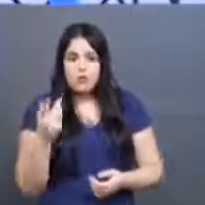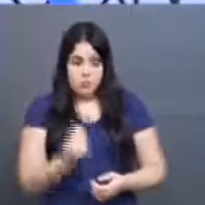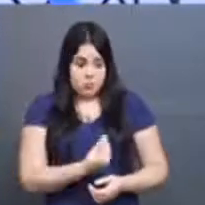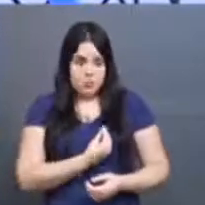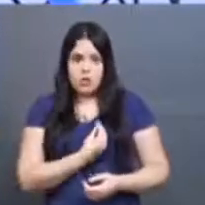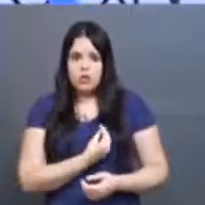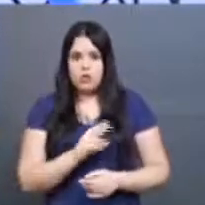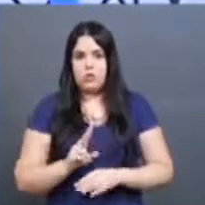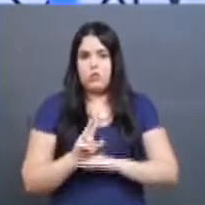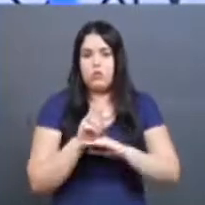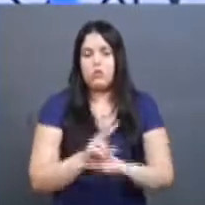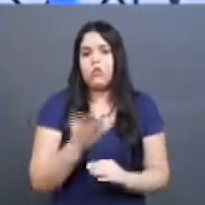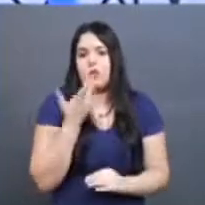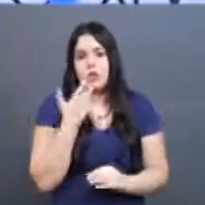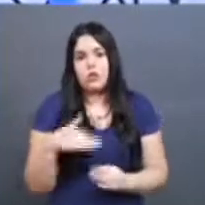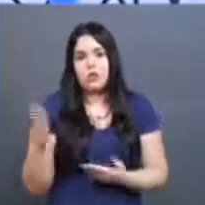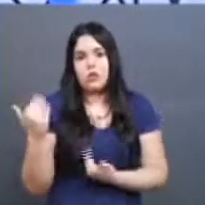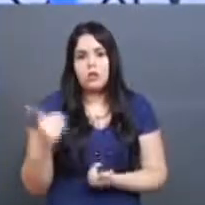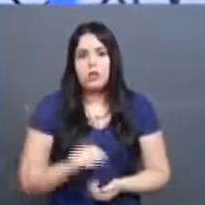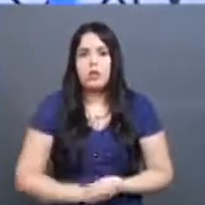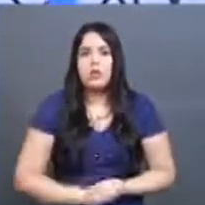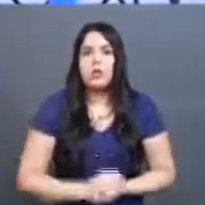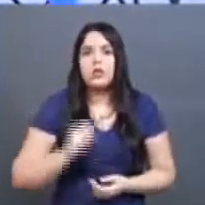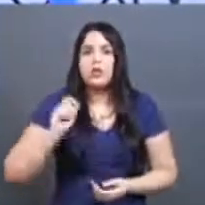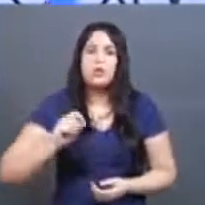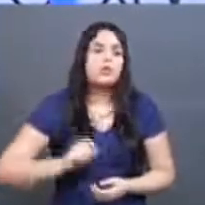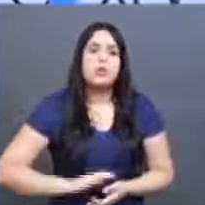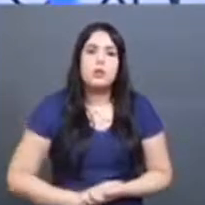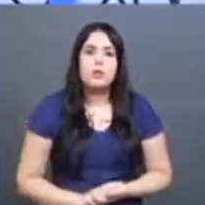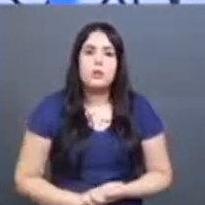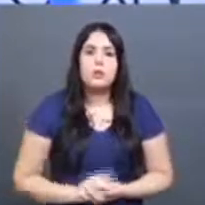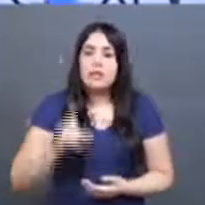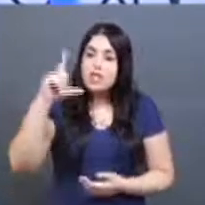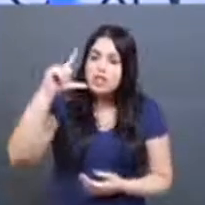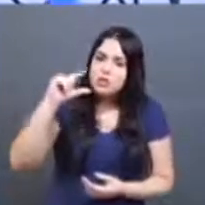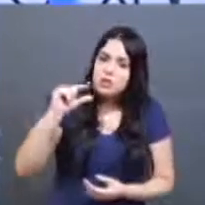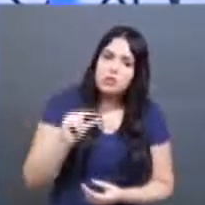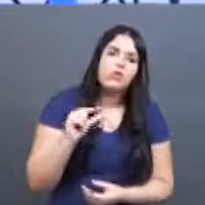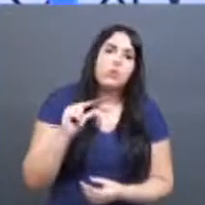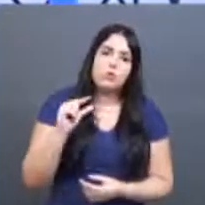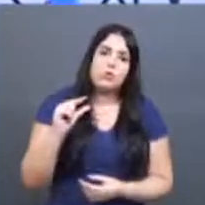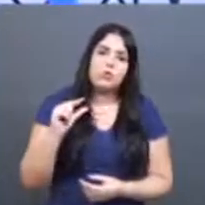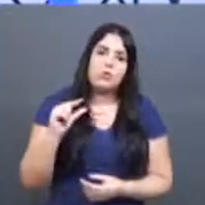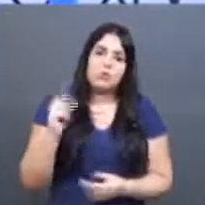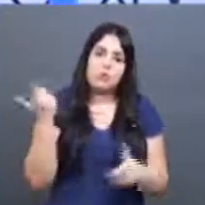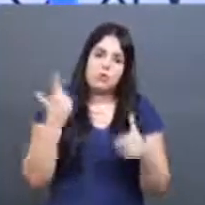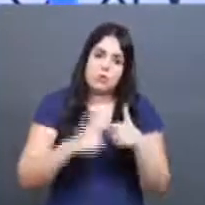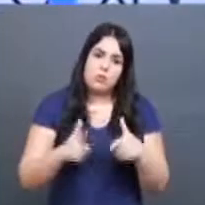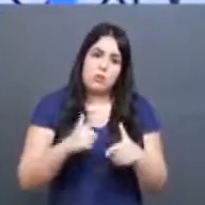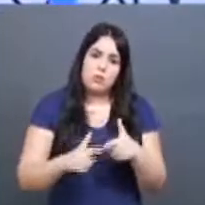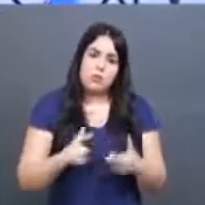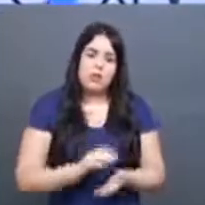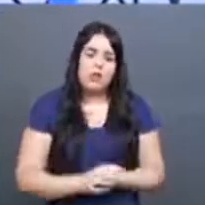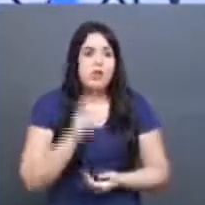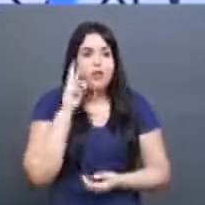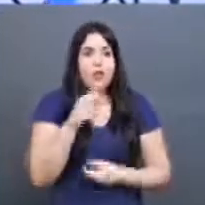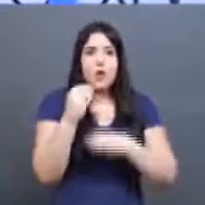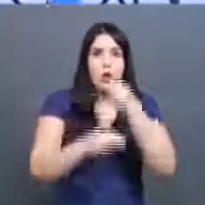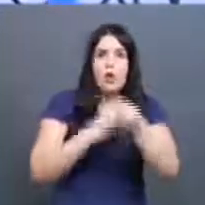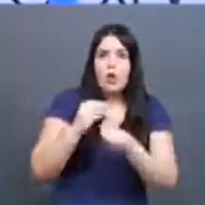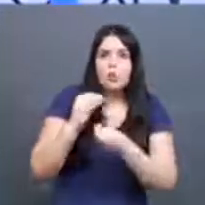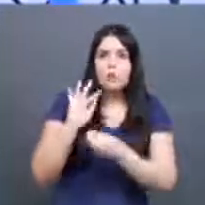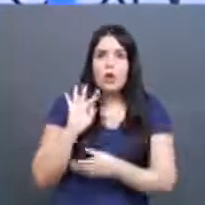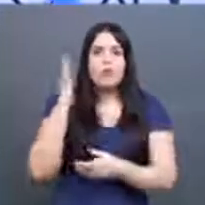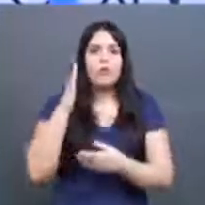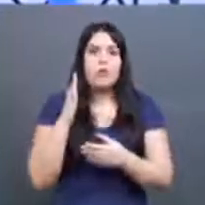de proteção dos direitos da criança e do adolescente, para que ele venha minimizar, para que ele venha intermediar soluções, para que